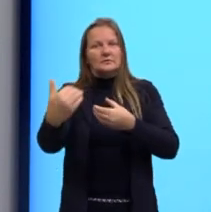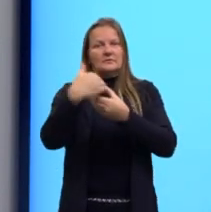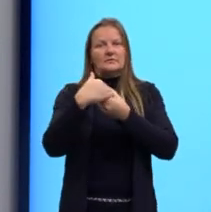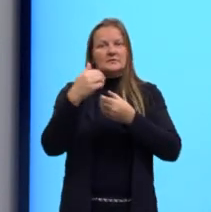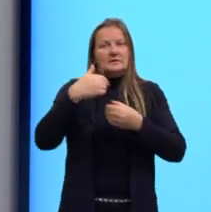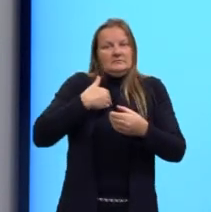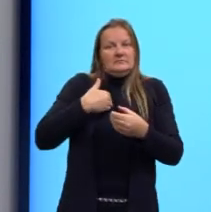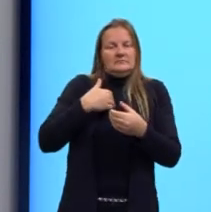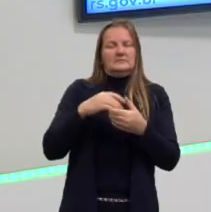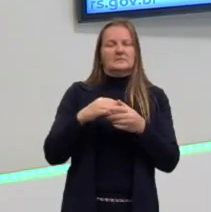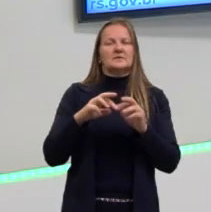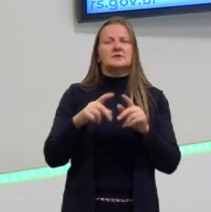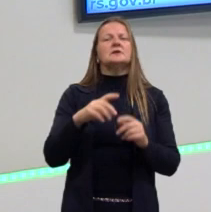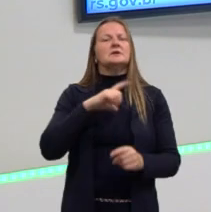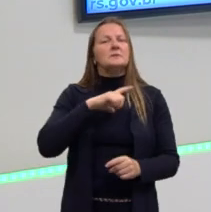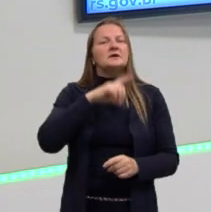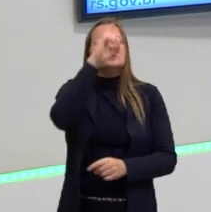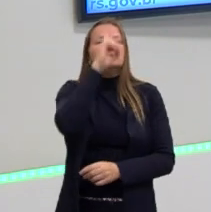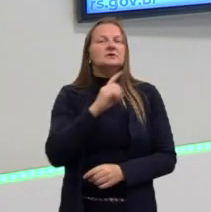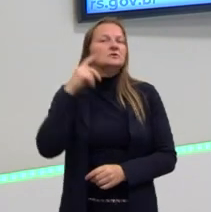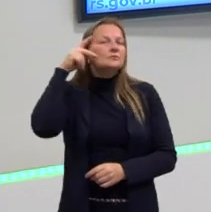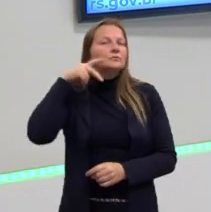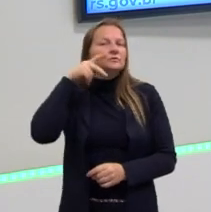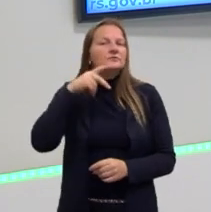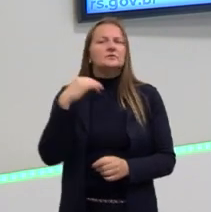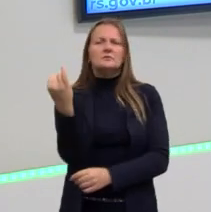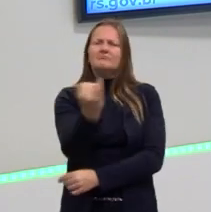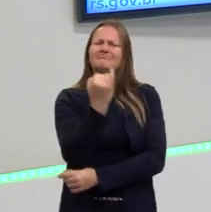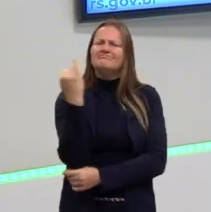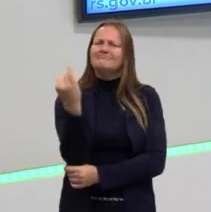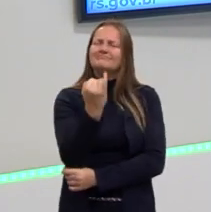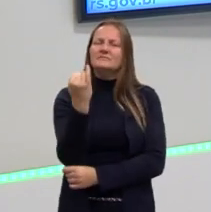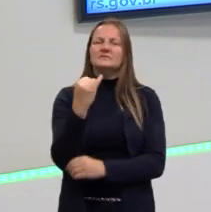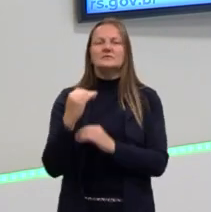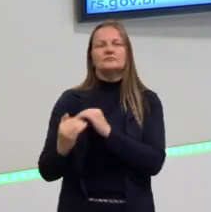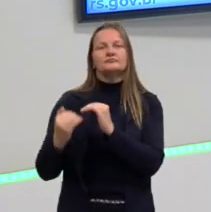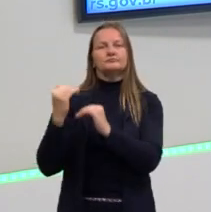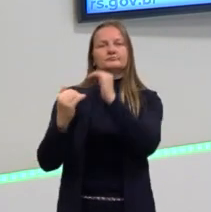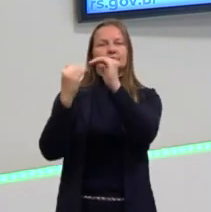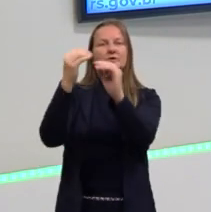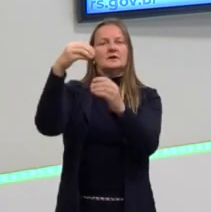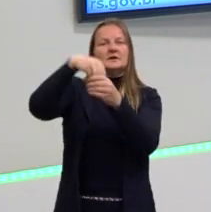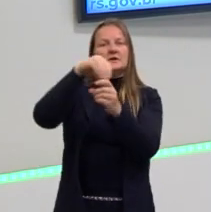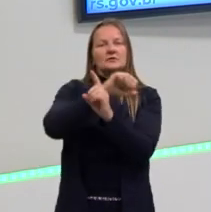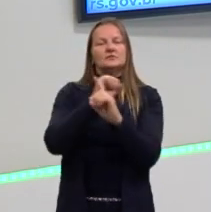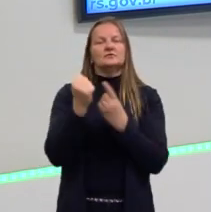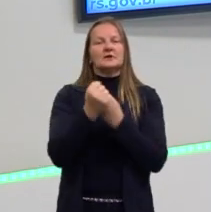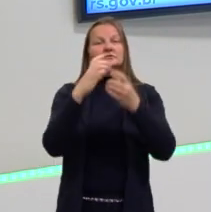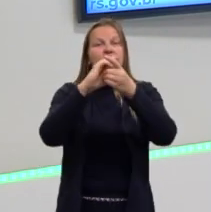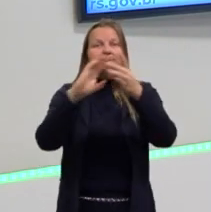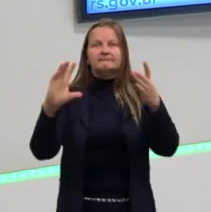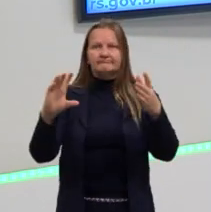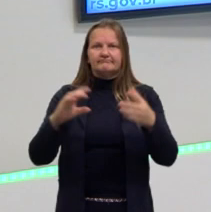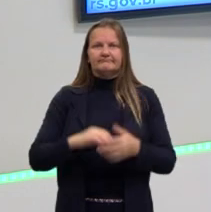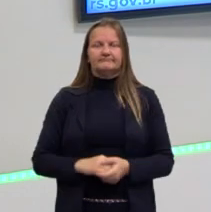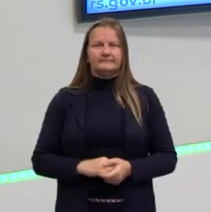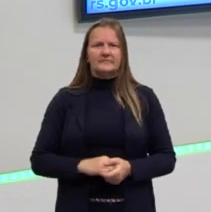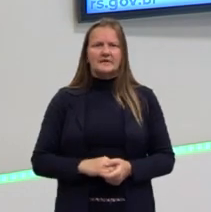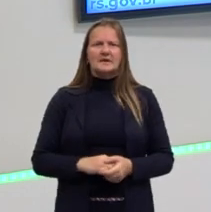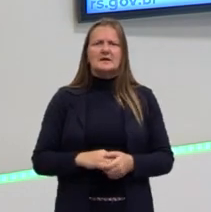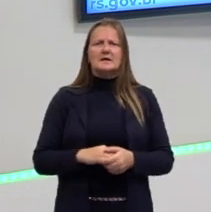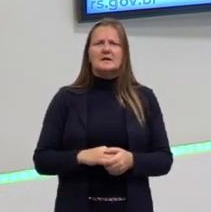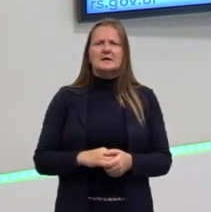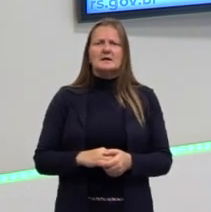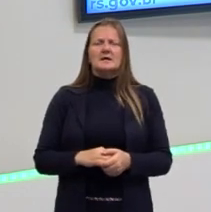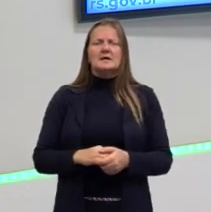políticos. Nós passamos por esse processo. Então, veja a importância disso em uma sociedade democrática. Esse é o Estado